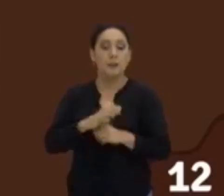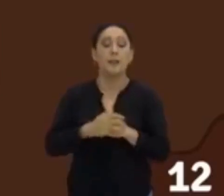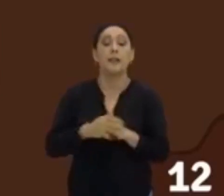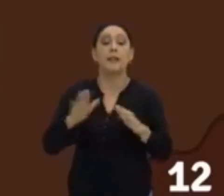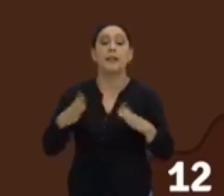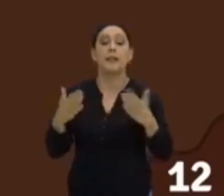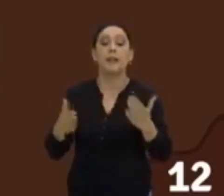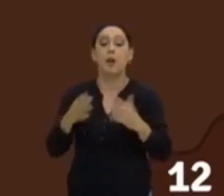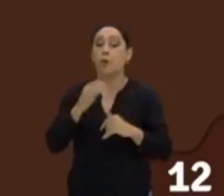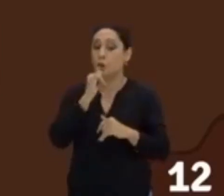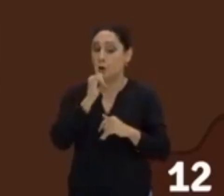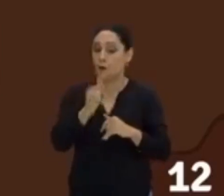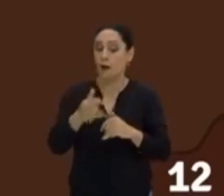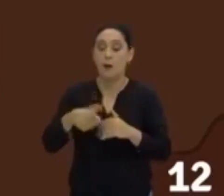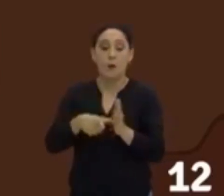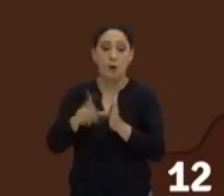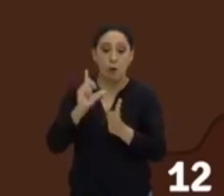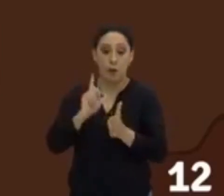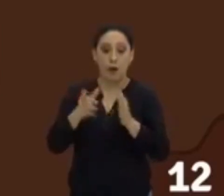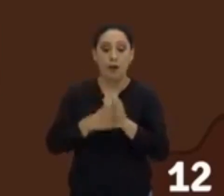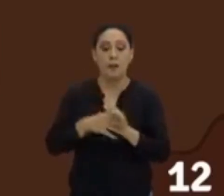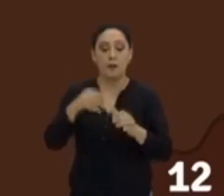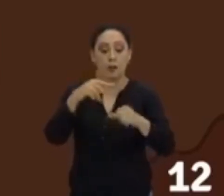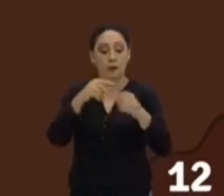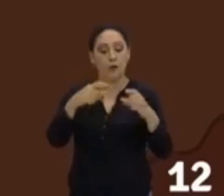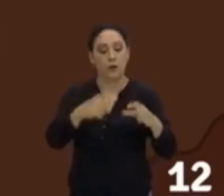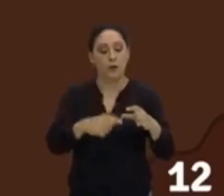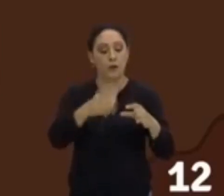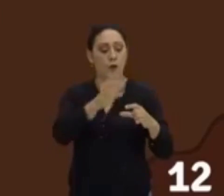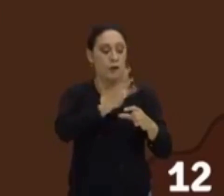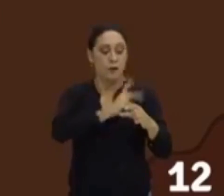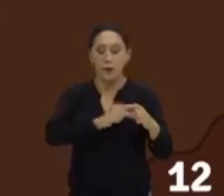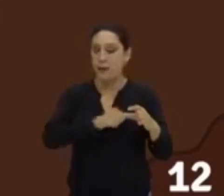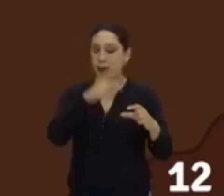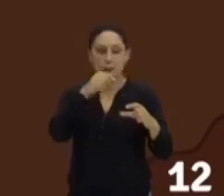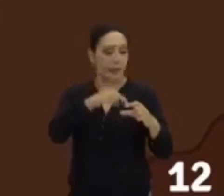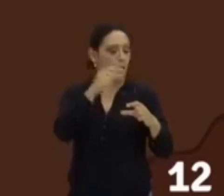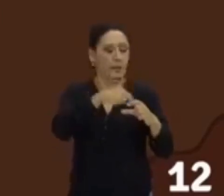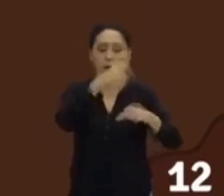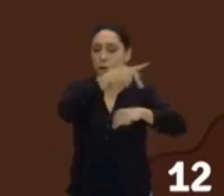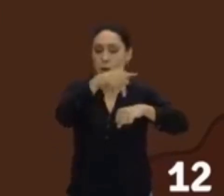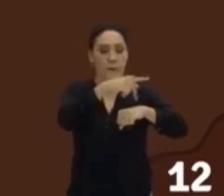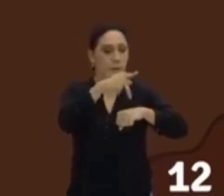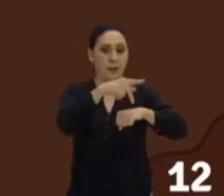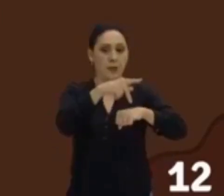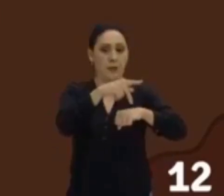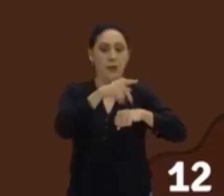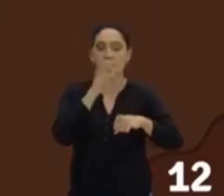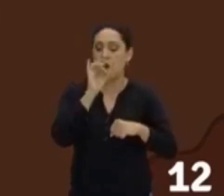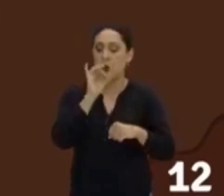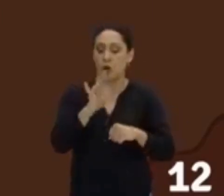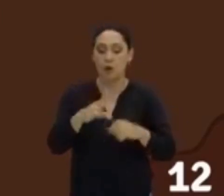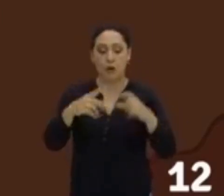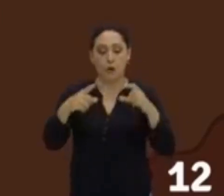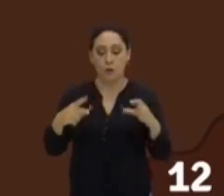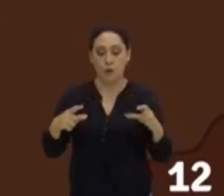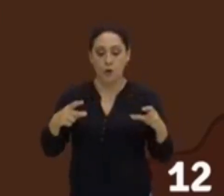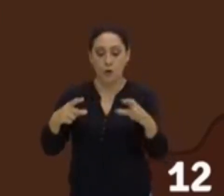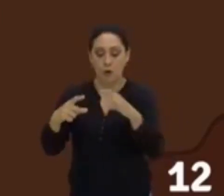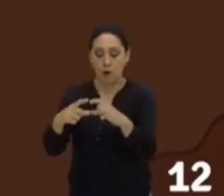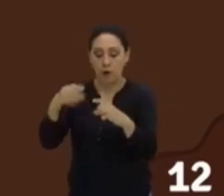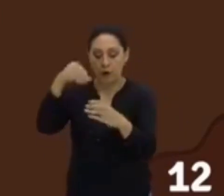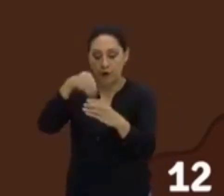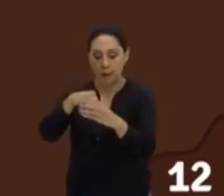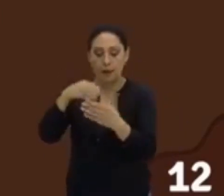Como eu te disse anteriormente, a Palestina não é um país. É apenas um território localizado